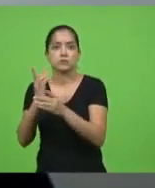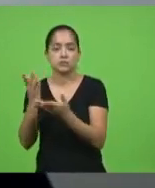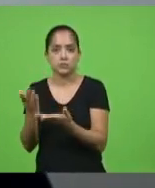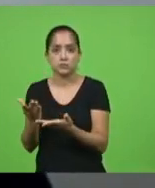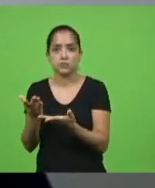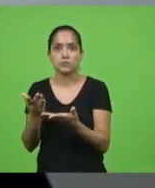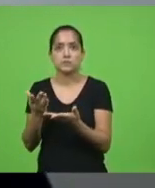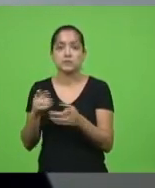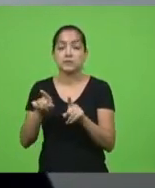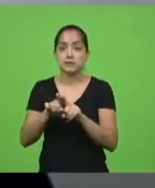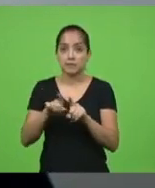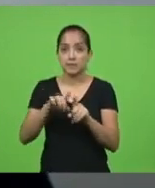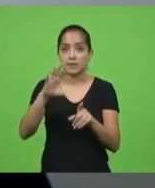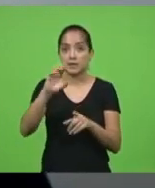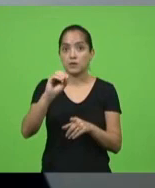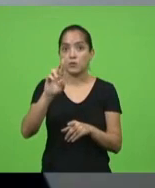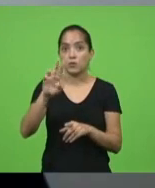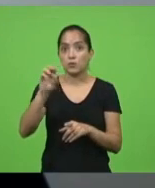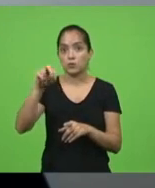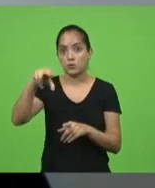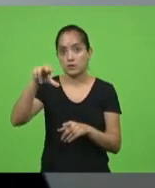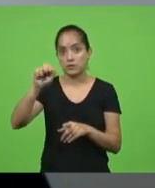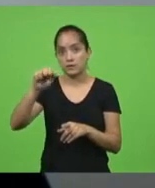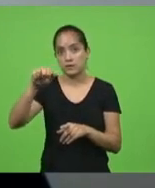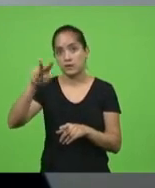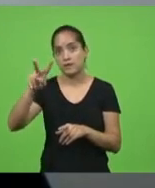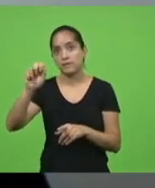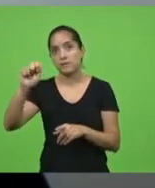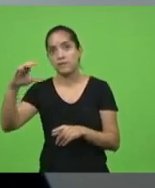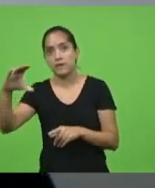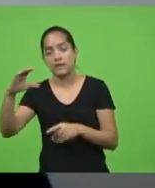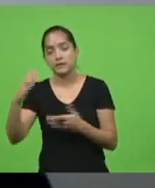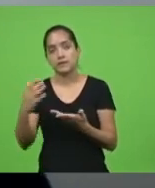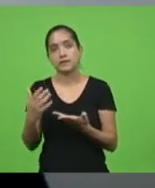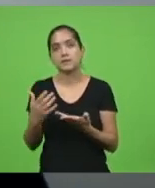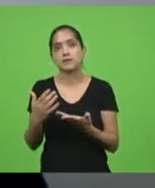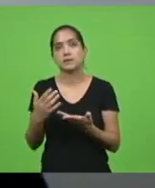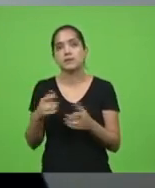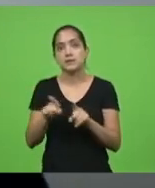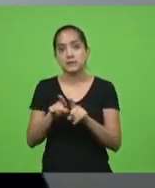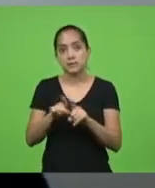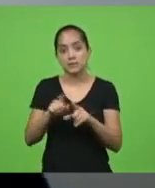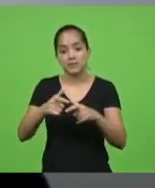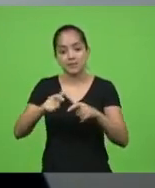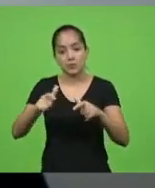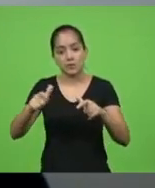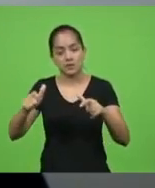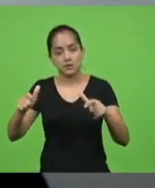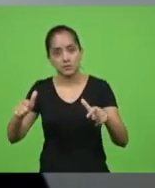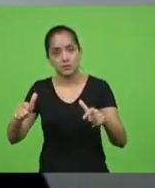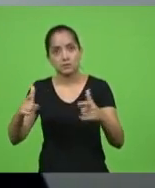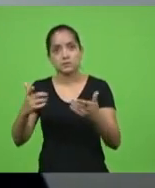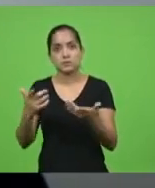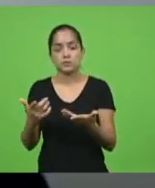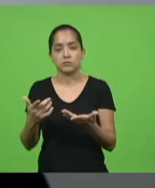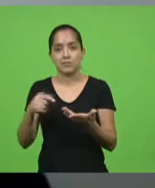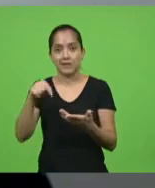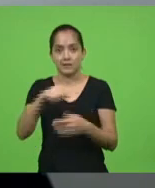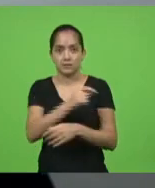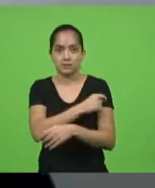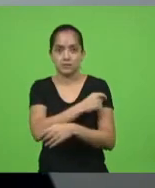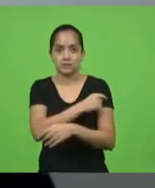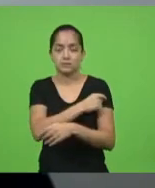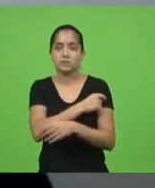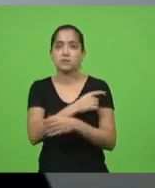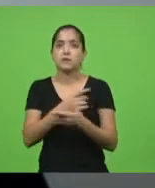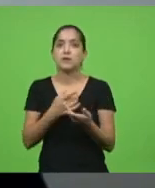Coronavac que tem dado uma quantidade grande para esse número que já foi aplicado aqui vamos